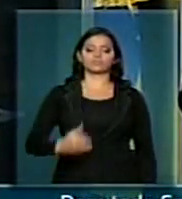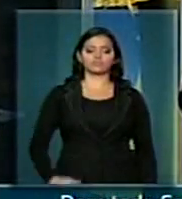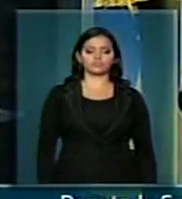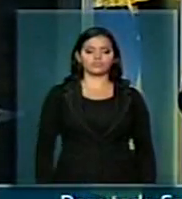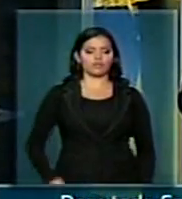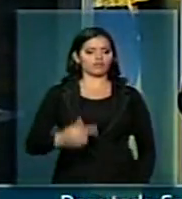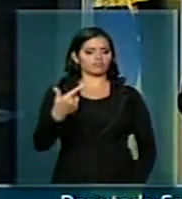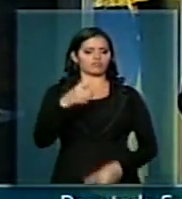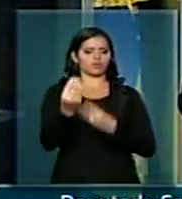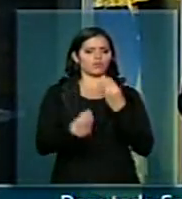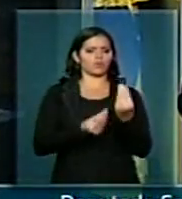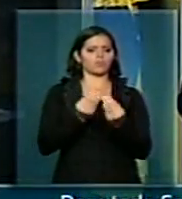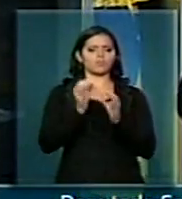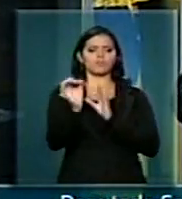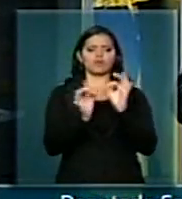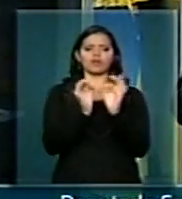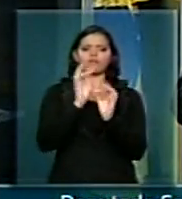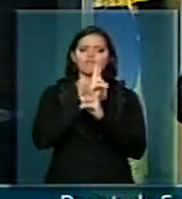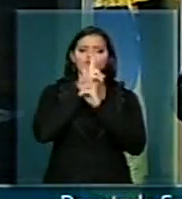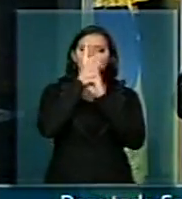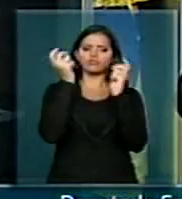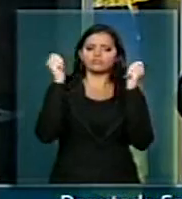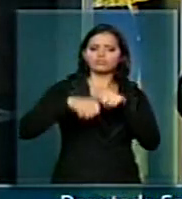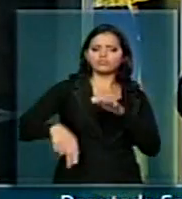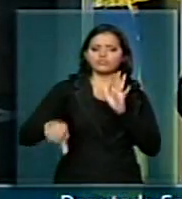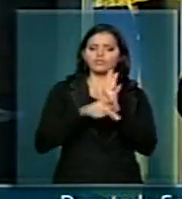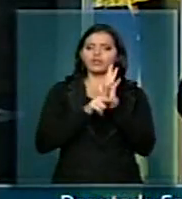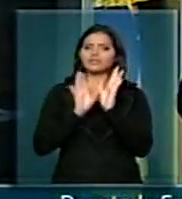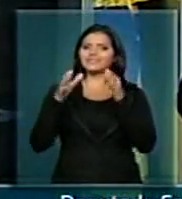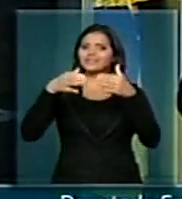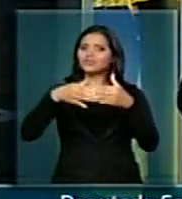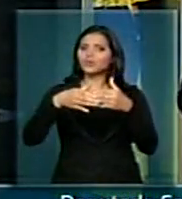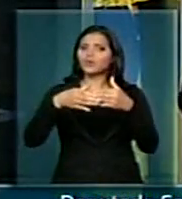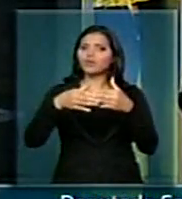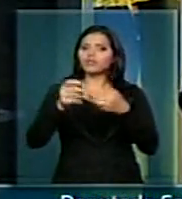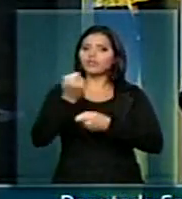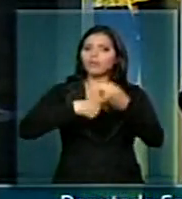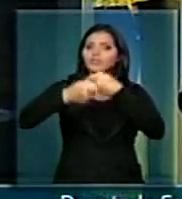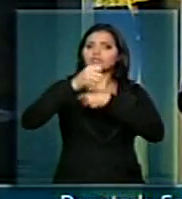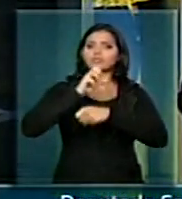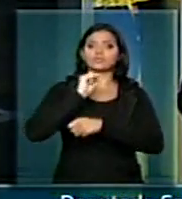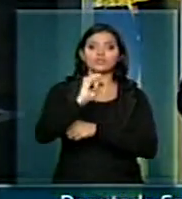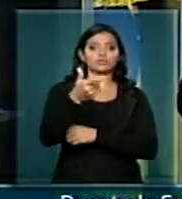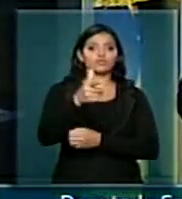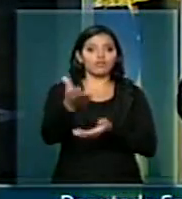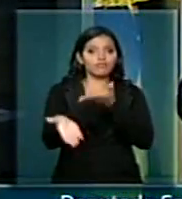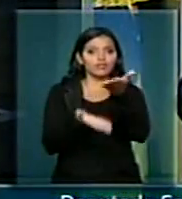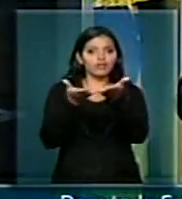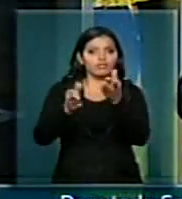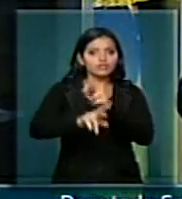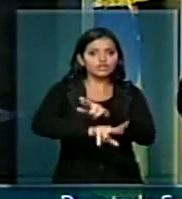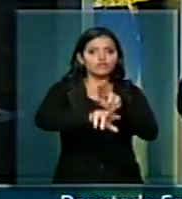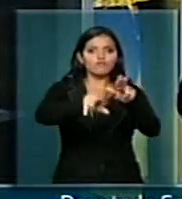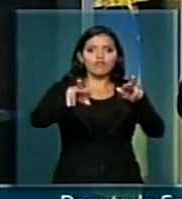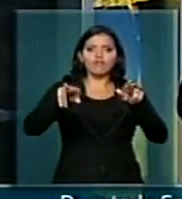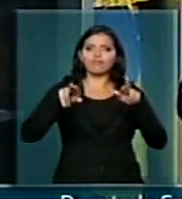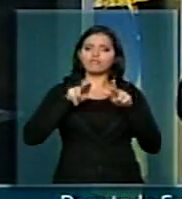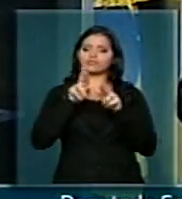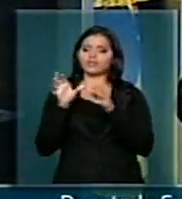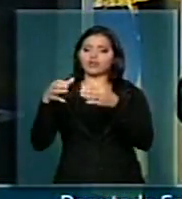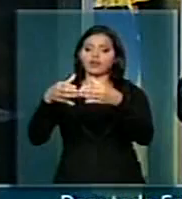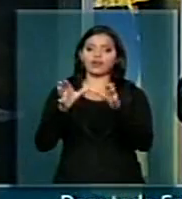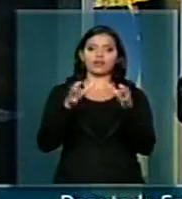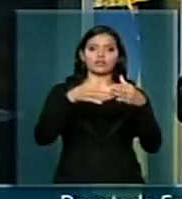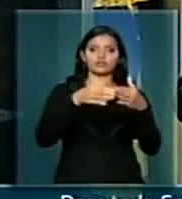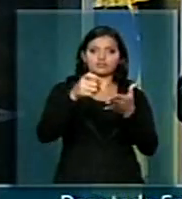Não há como planejar o fortalecimento do setor sem aplicar um tratamento diferenciado nas áreas